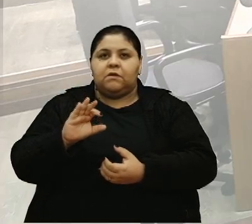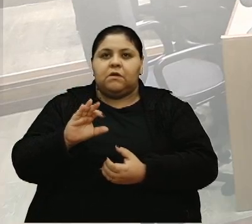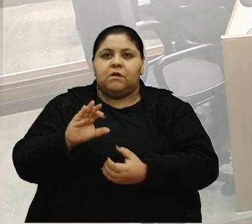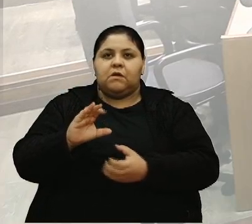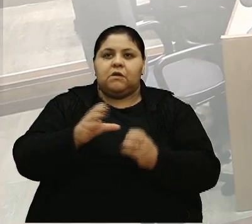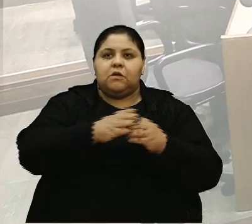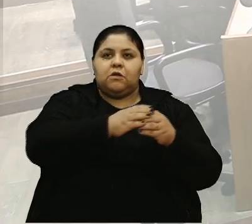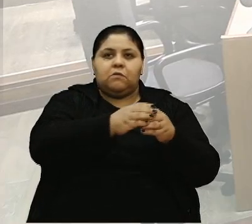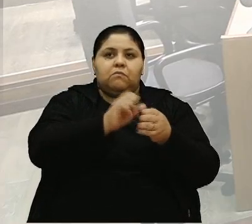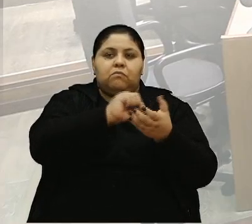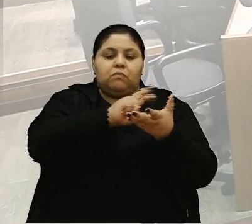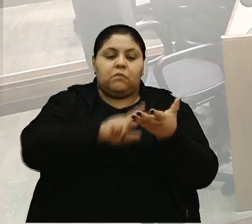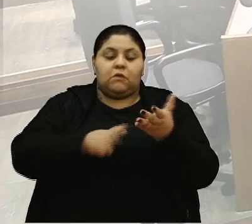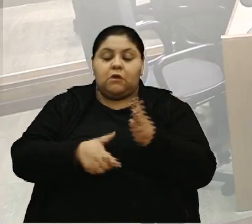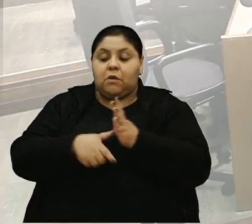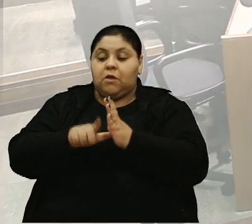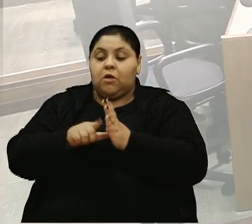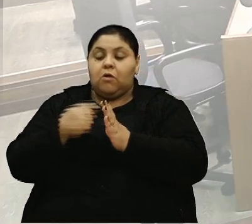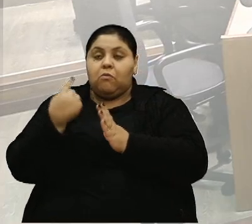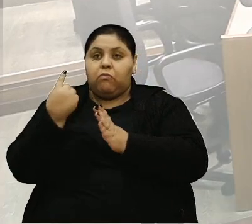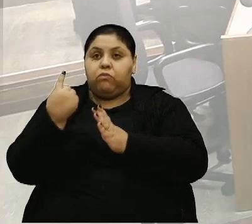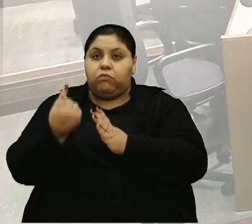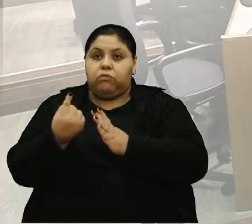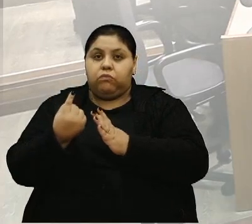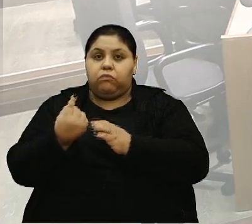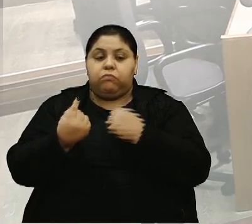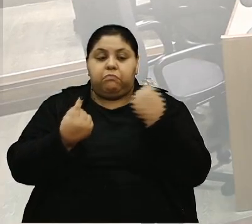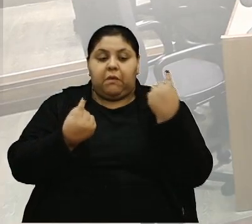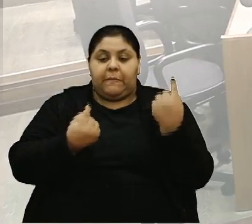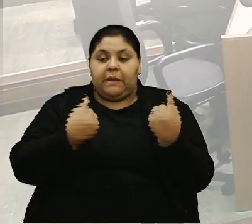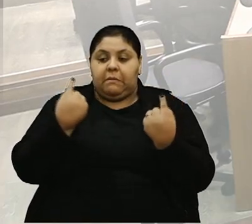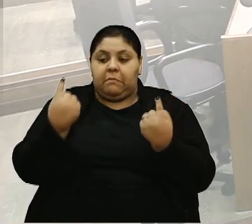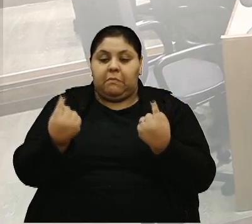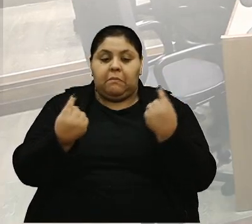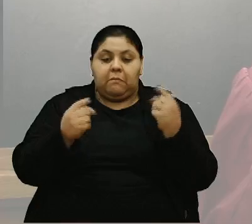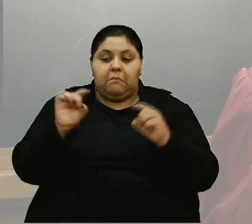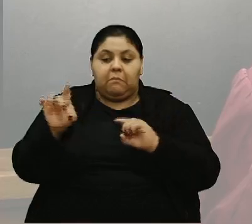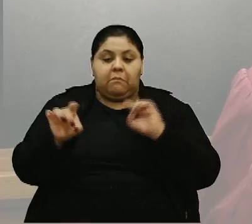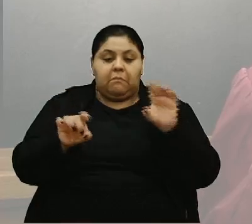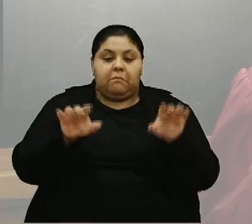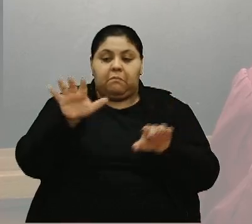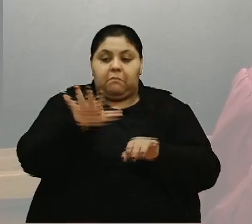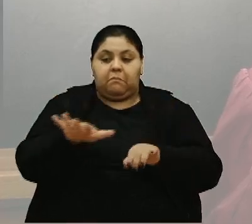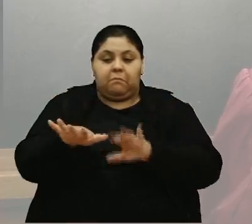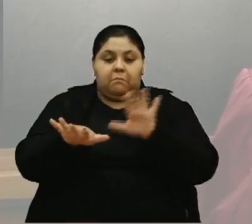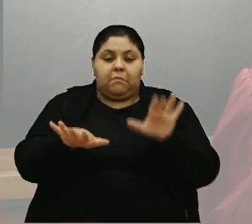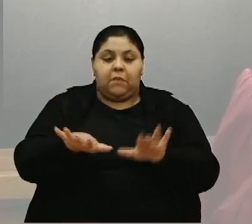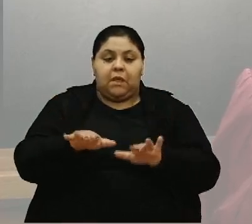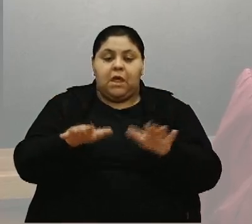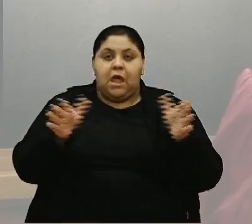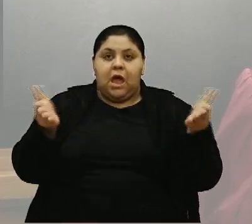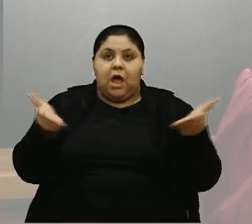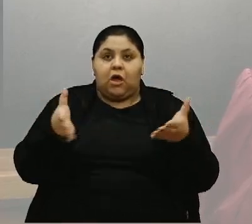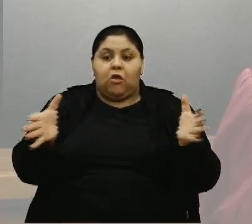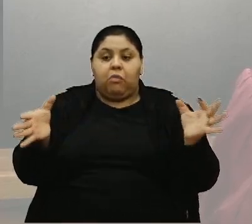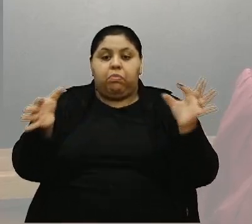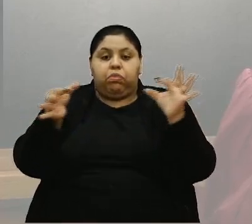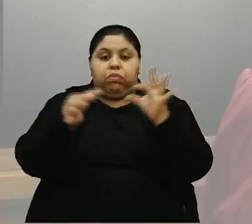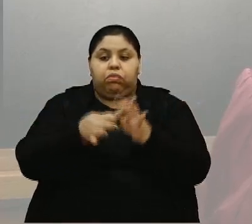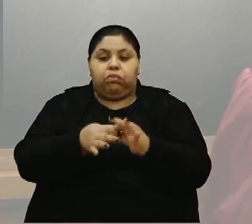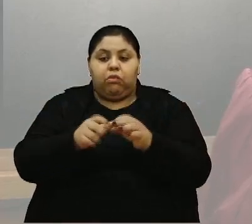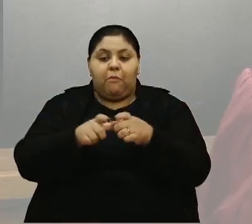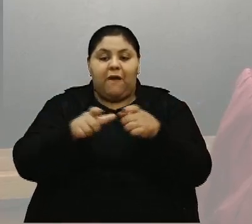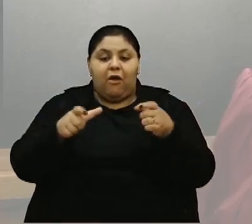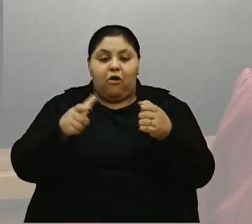ela era anteriormente uma para cada área, agora foi proposta uma única, maior, com mais